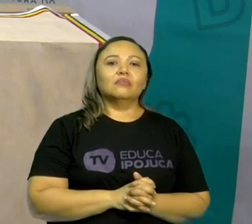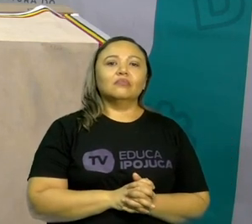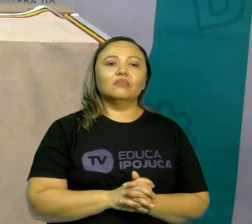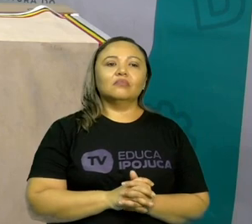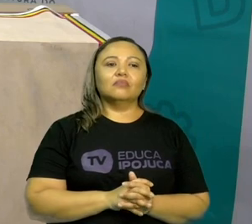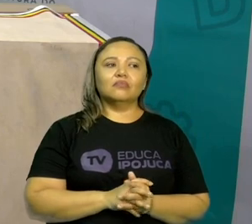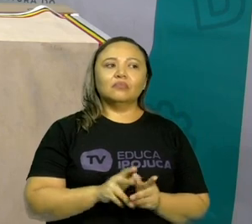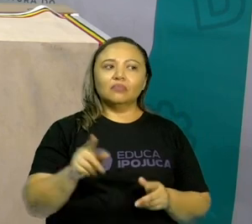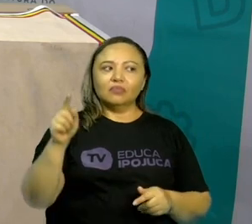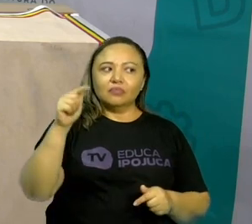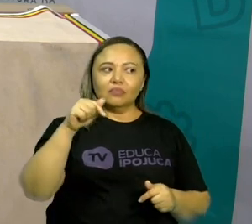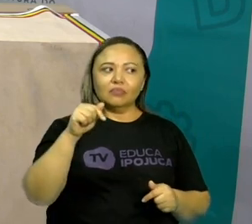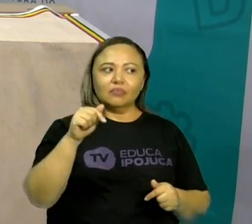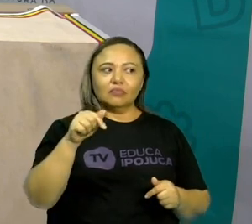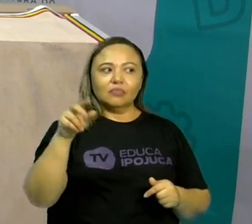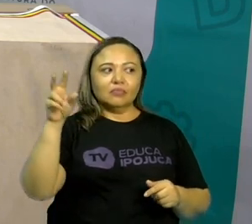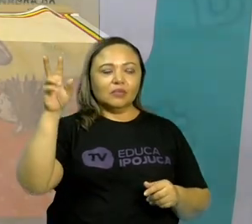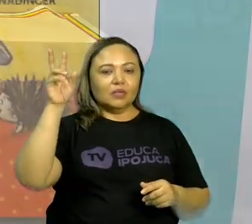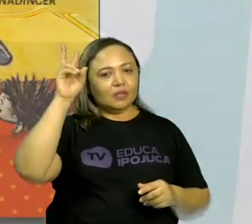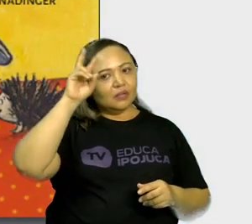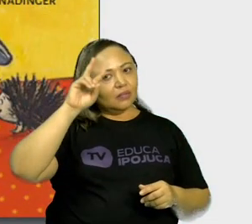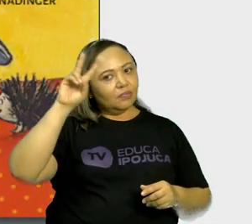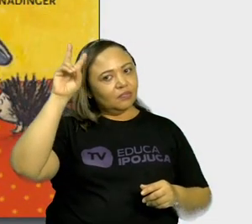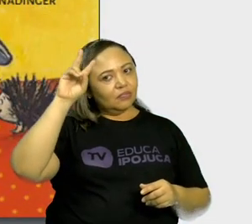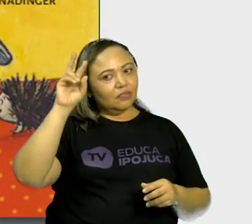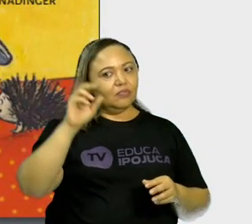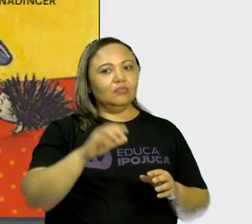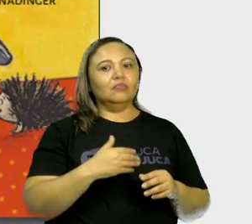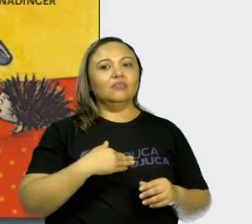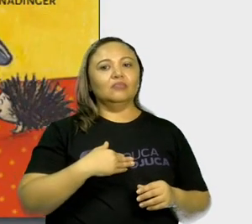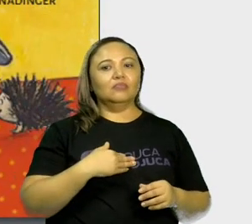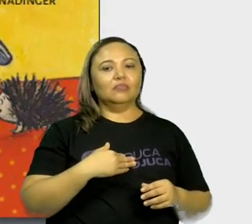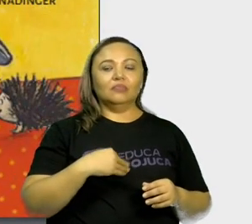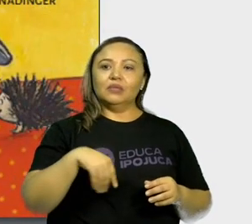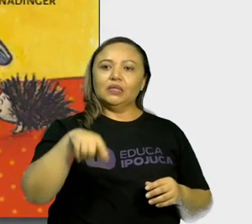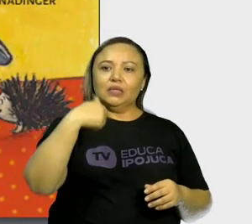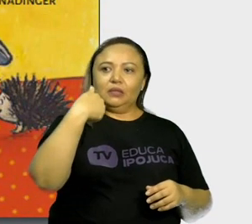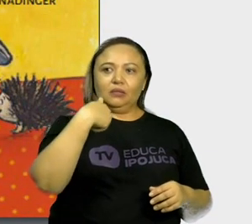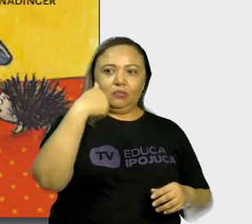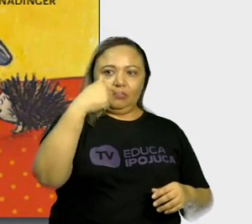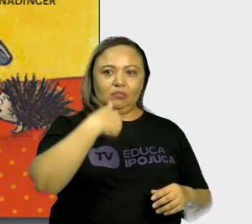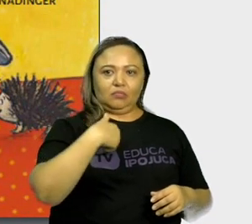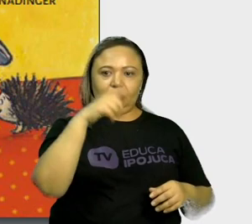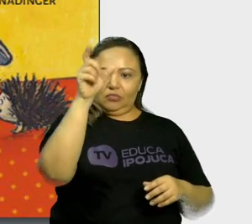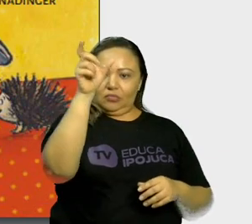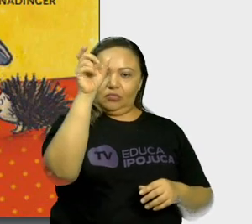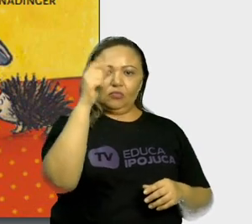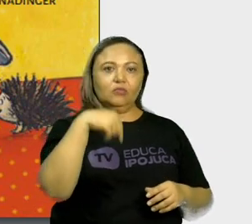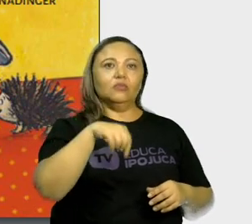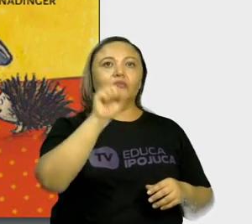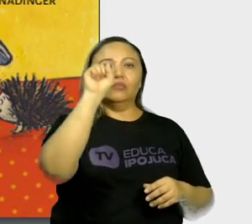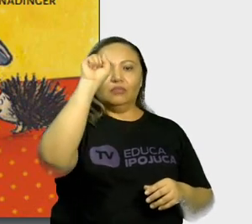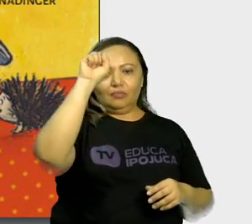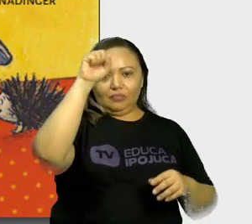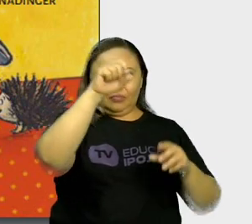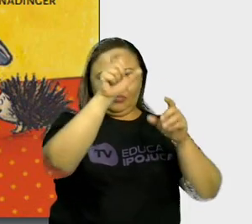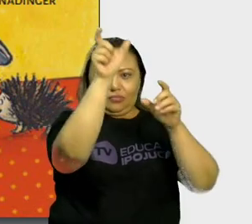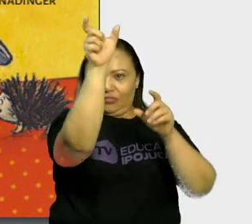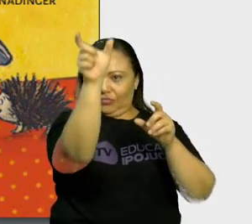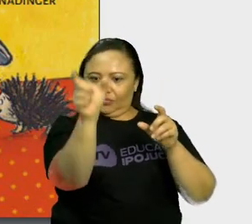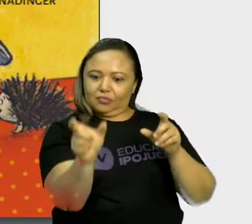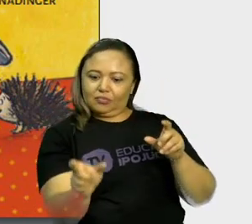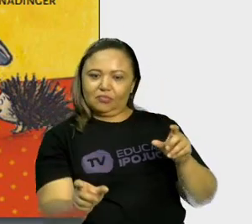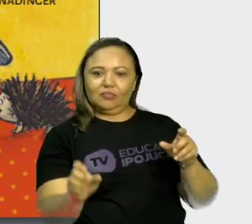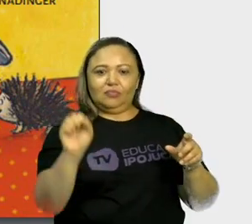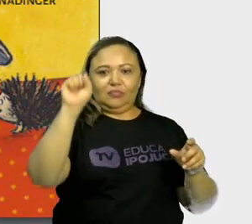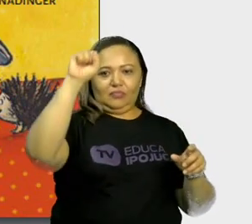E ela se chama, ó, eu sou assim e vou te mostrar. O autor